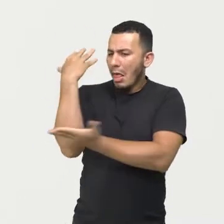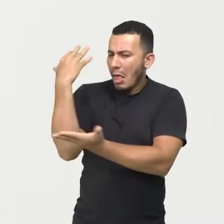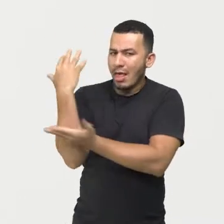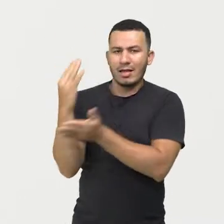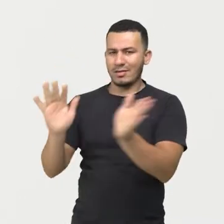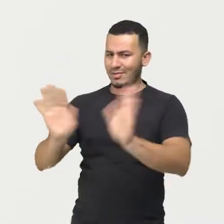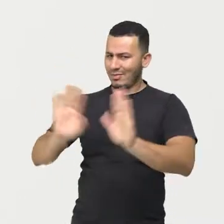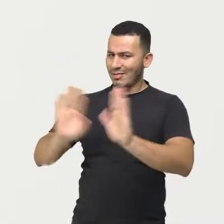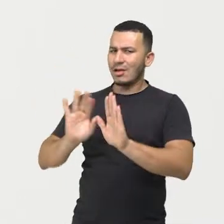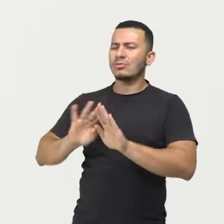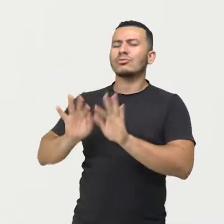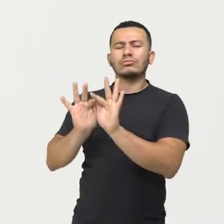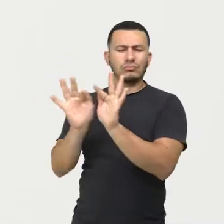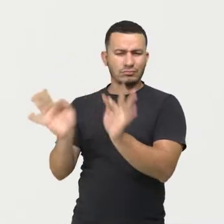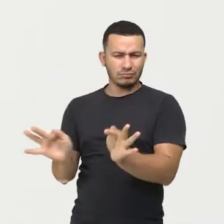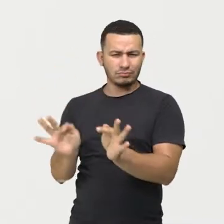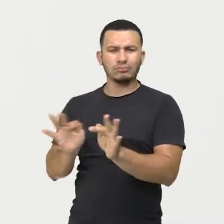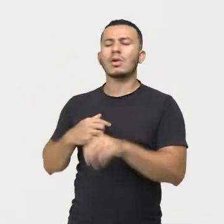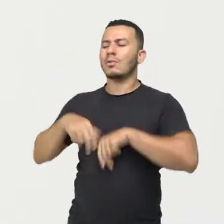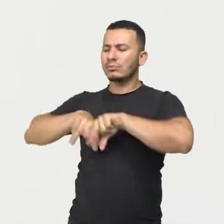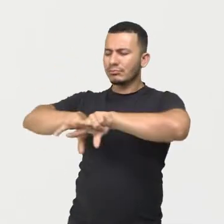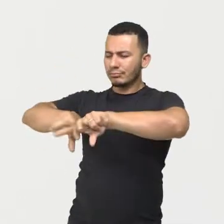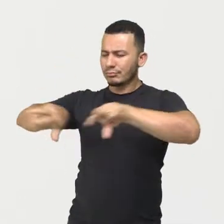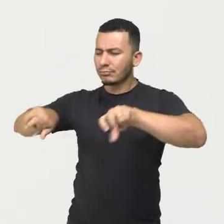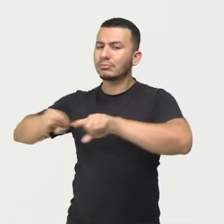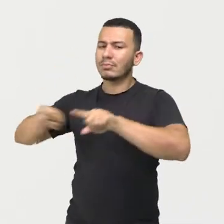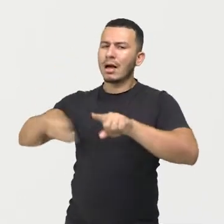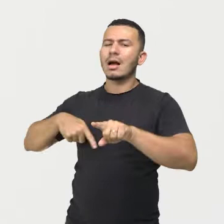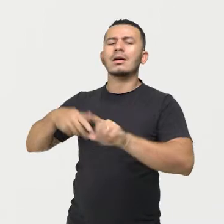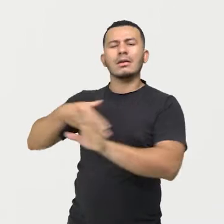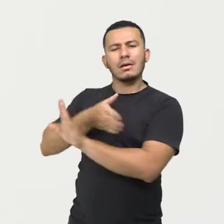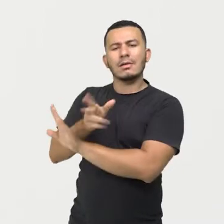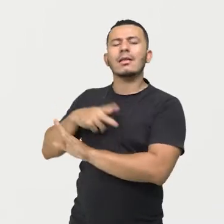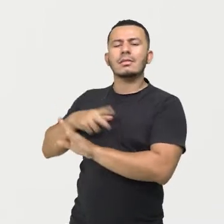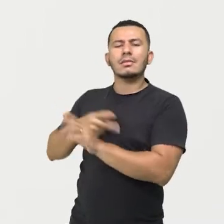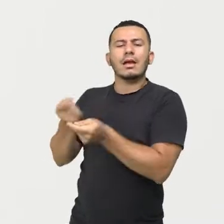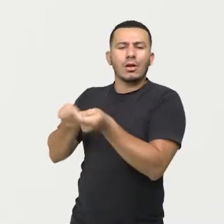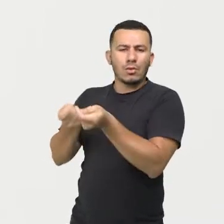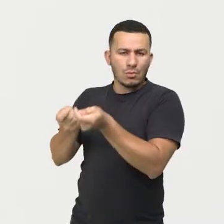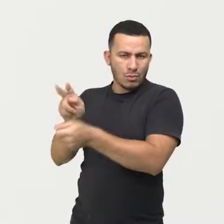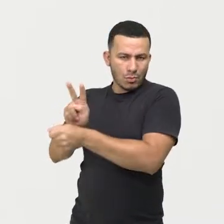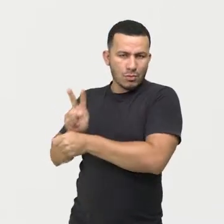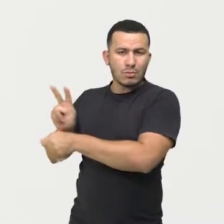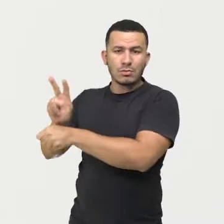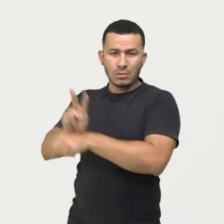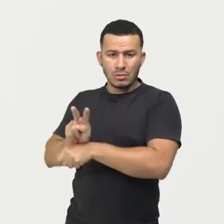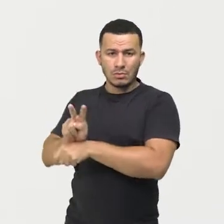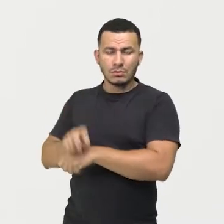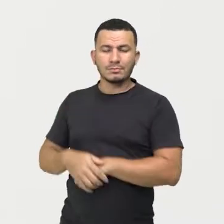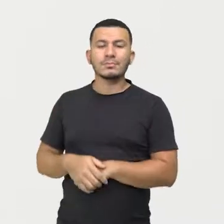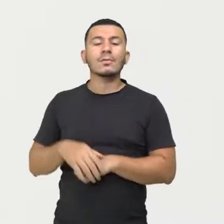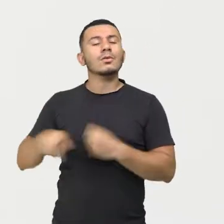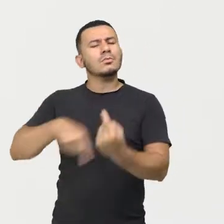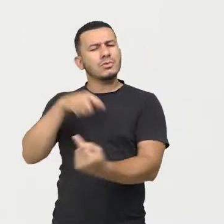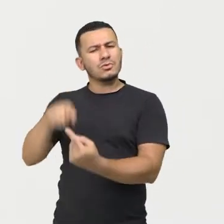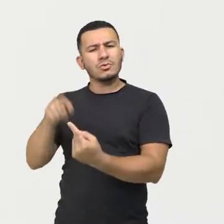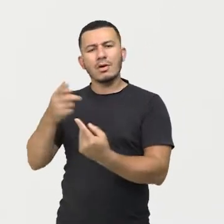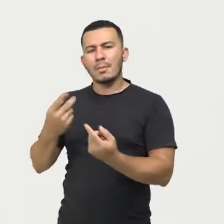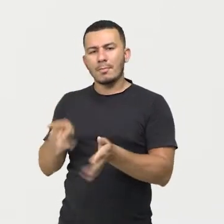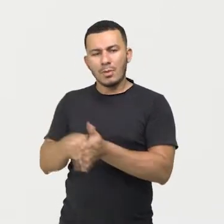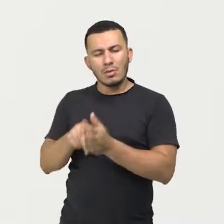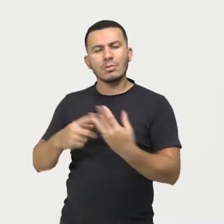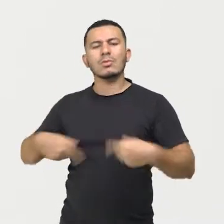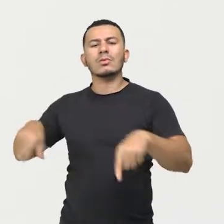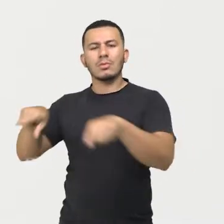Então, eu vou explorar, mas eu vou conservar. Olha lá, seu principal objetivo é aliar a conservação com